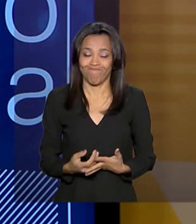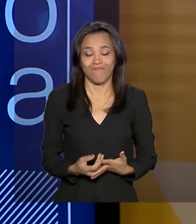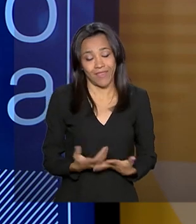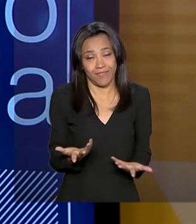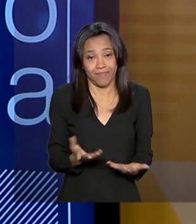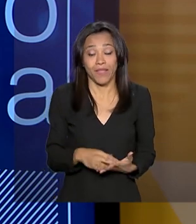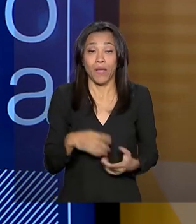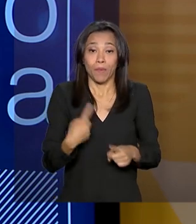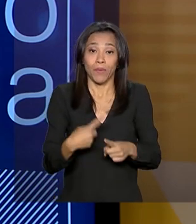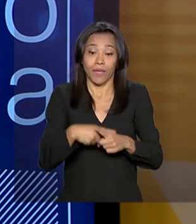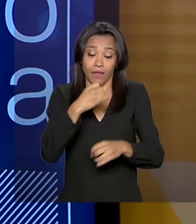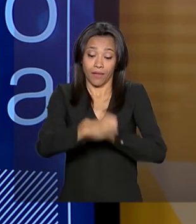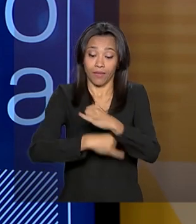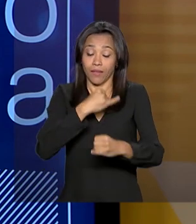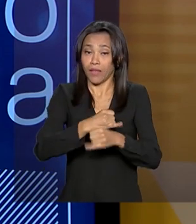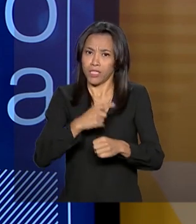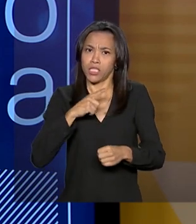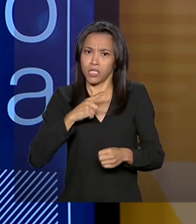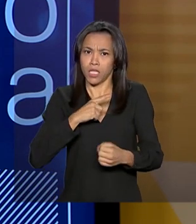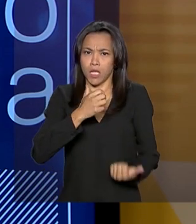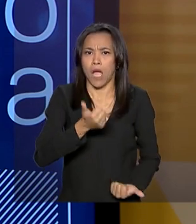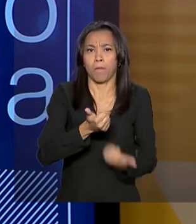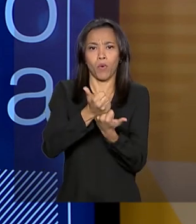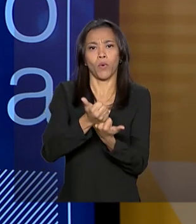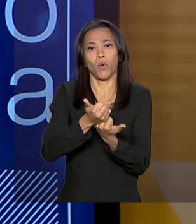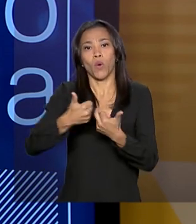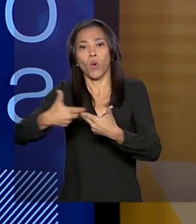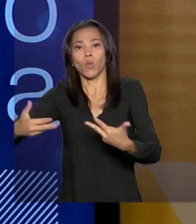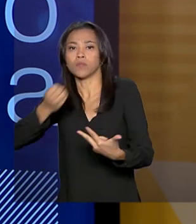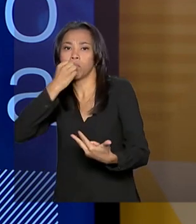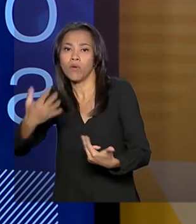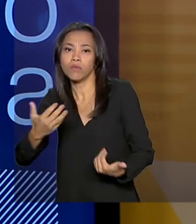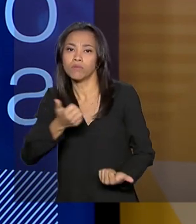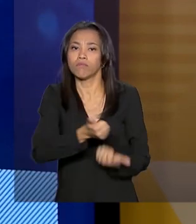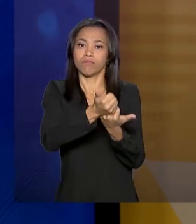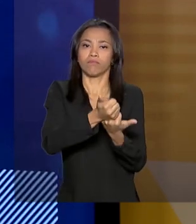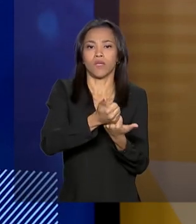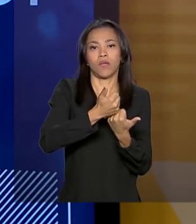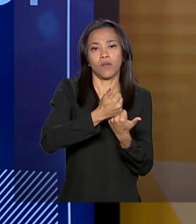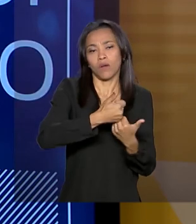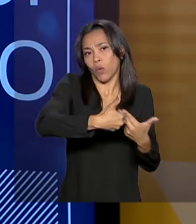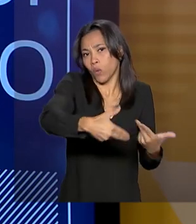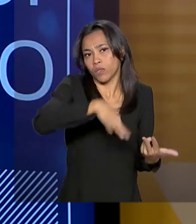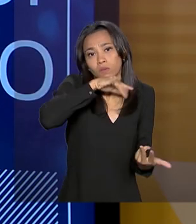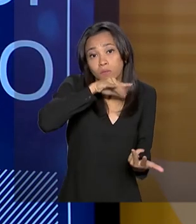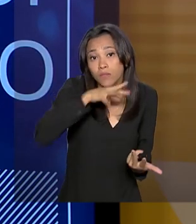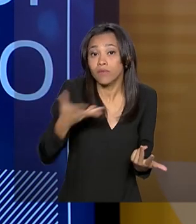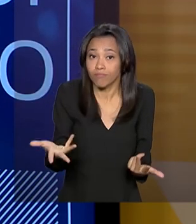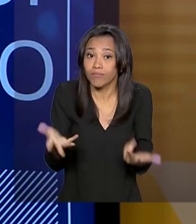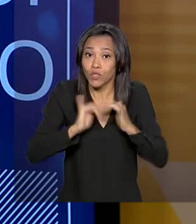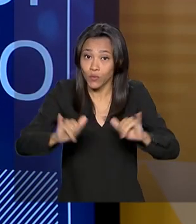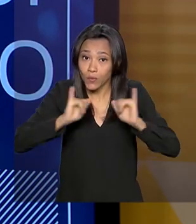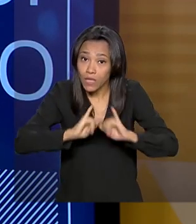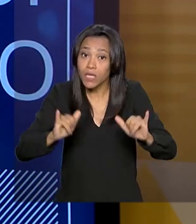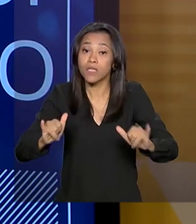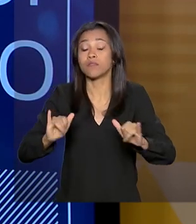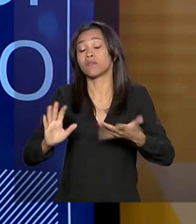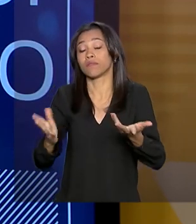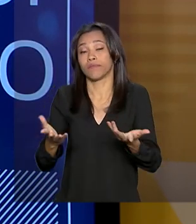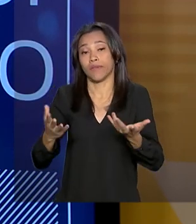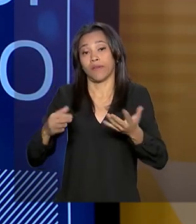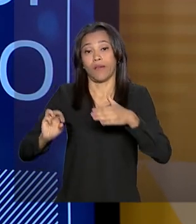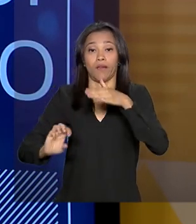potencializa tudo, coisas boas e coisas ruins. Então, ela potencializa o marketing das empresas, ela